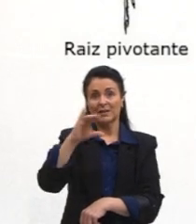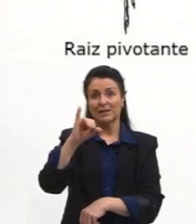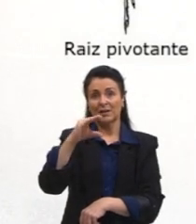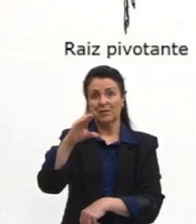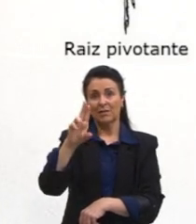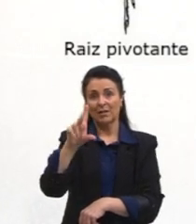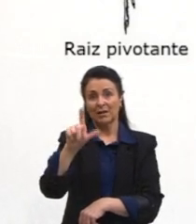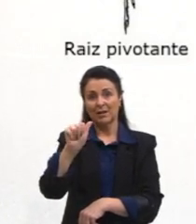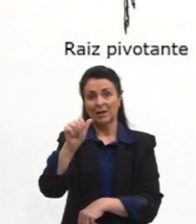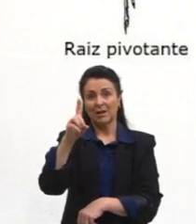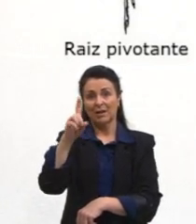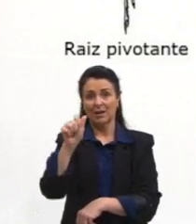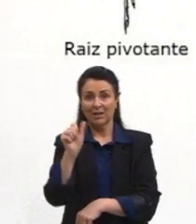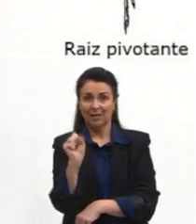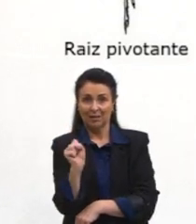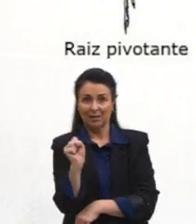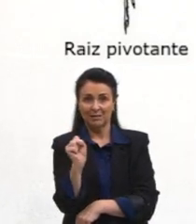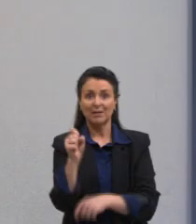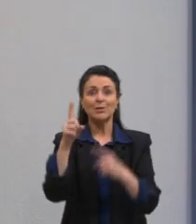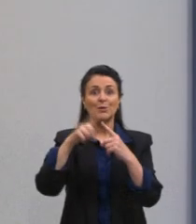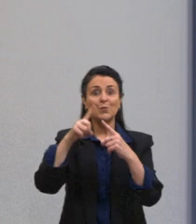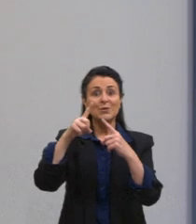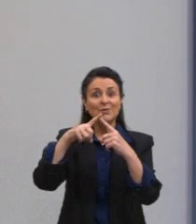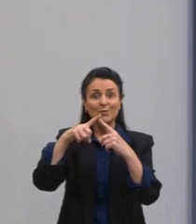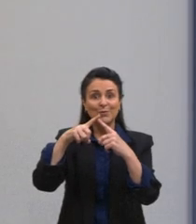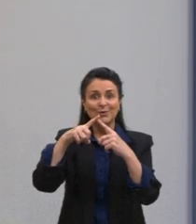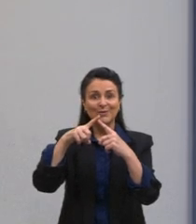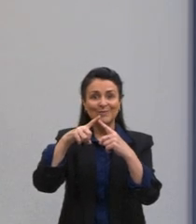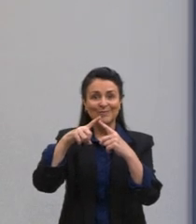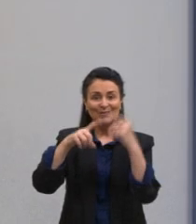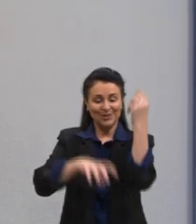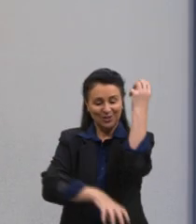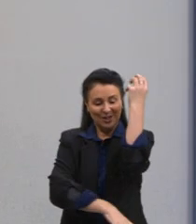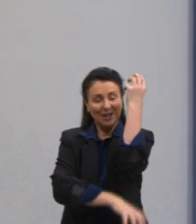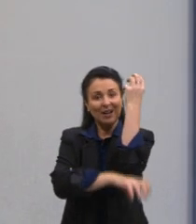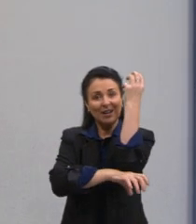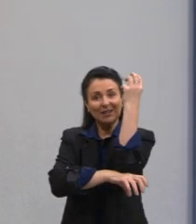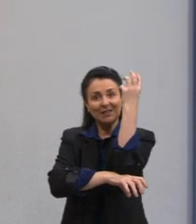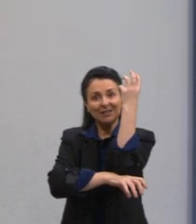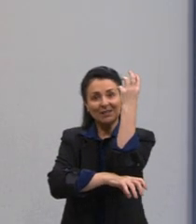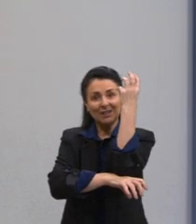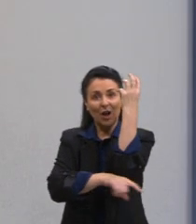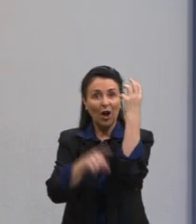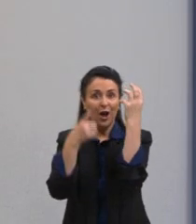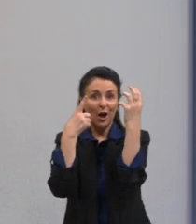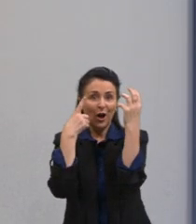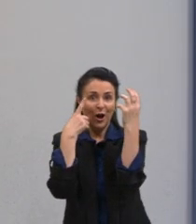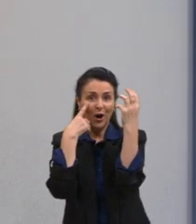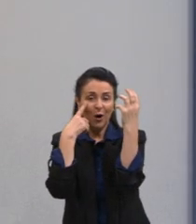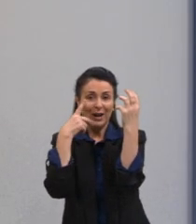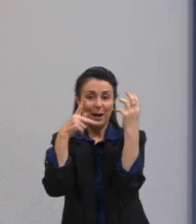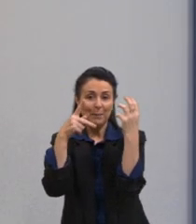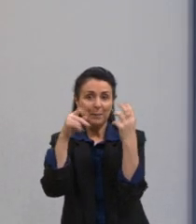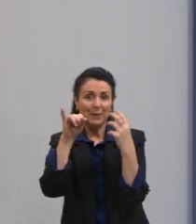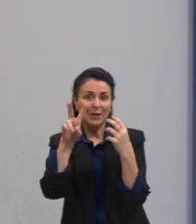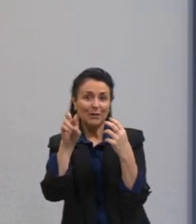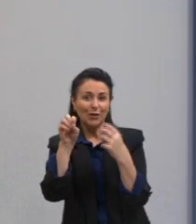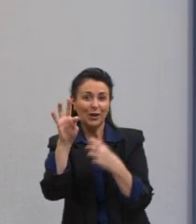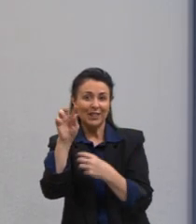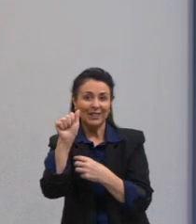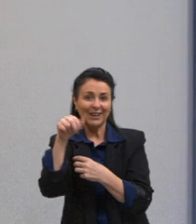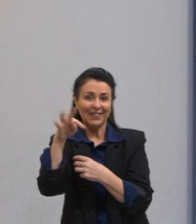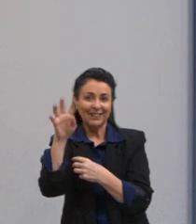memorizando, quem tem memória fotográfica, né? É melhor ainda. Olha a raiz pivotante mais à